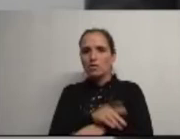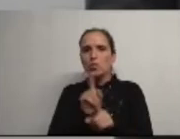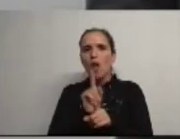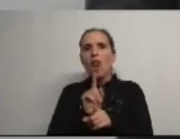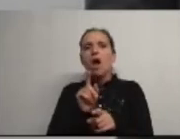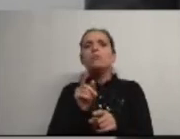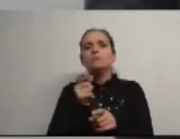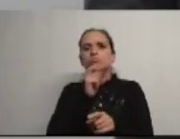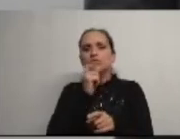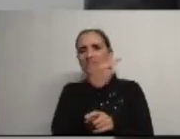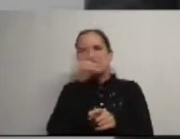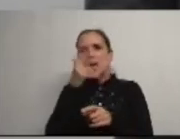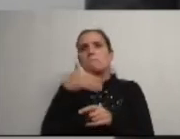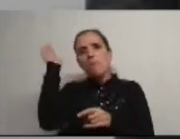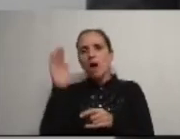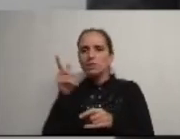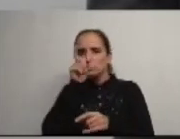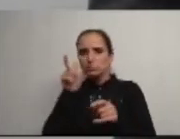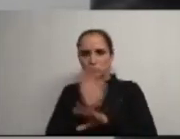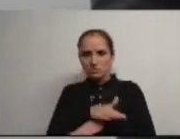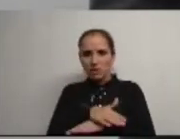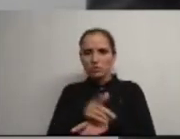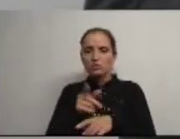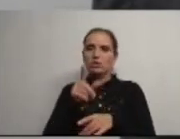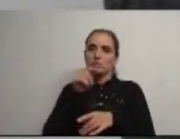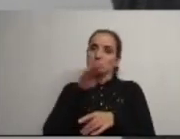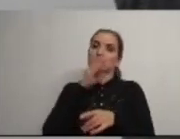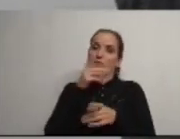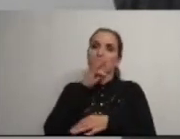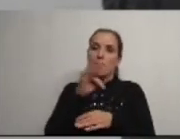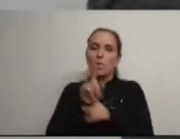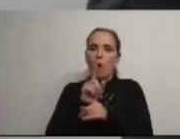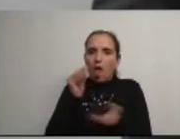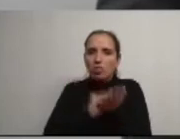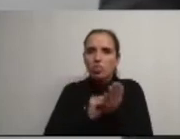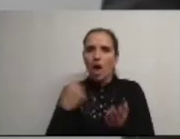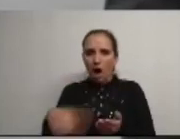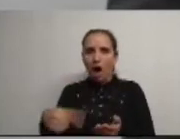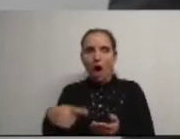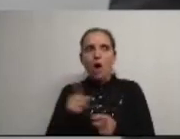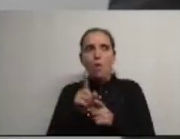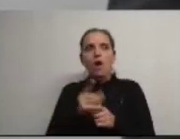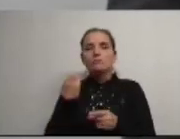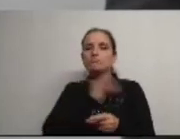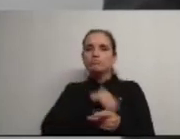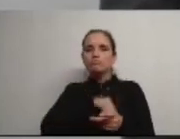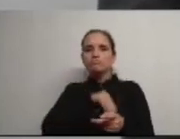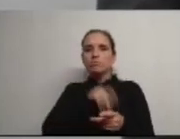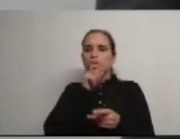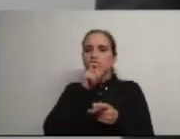a mais de 100 pessoas desempregadas, incluindo em agregados com dificuldades, obterem um rendimento mensal de